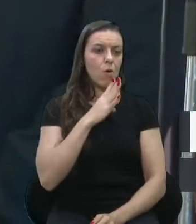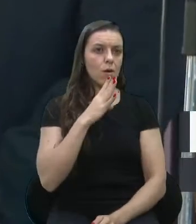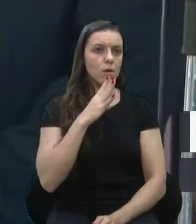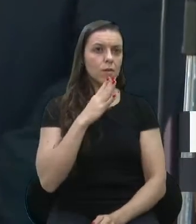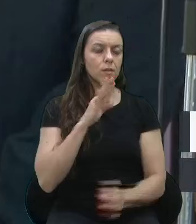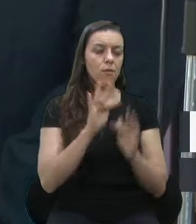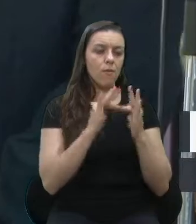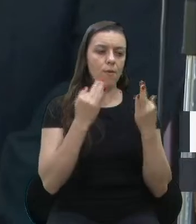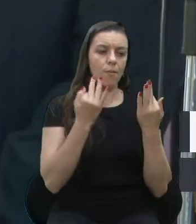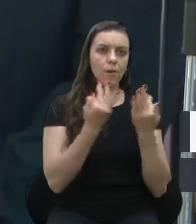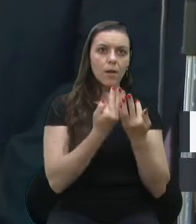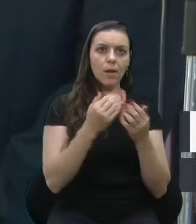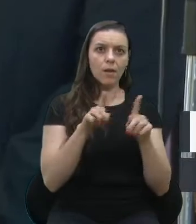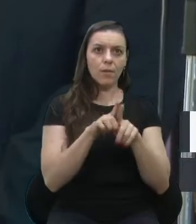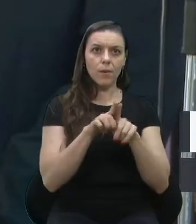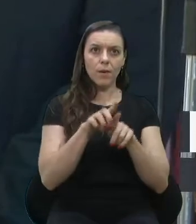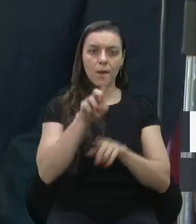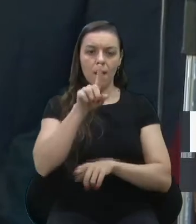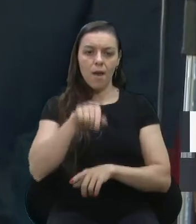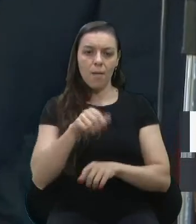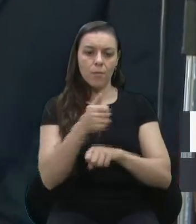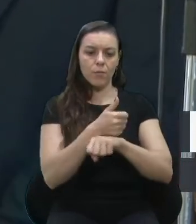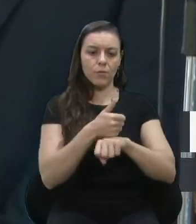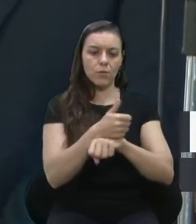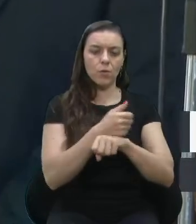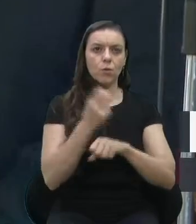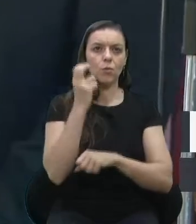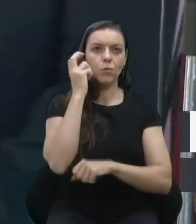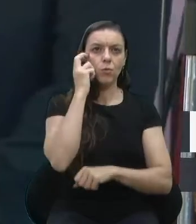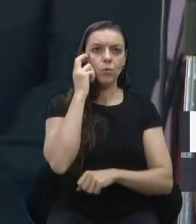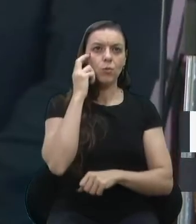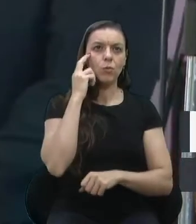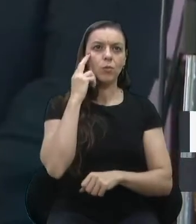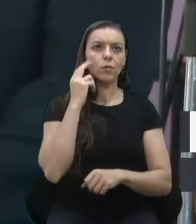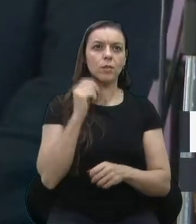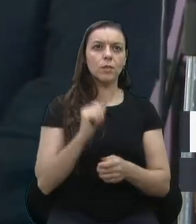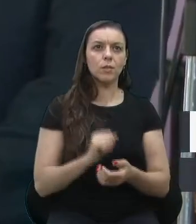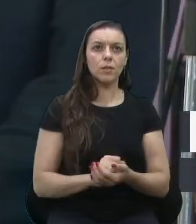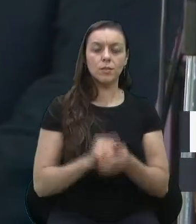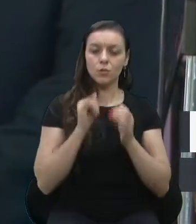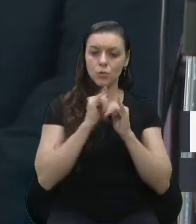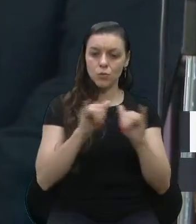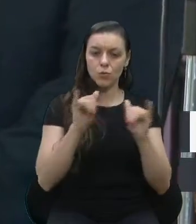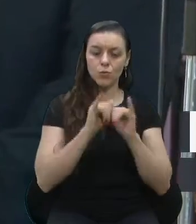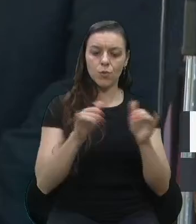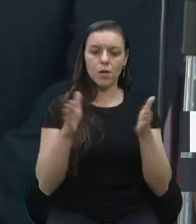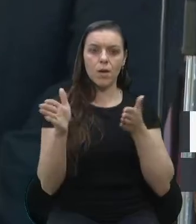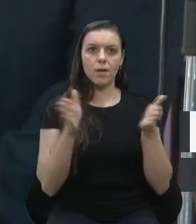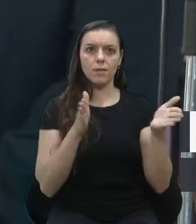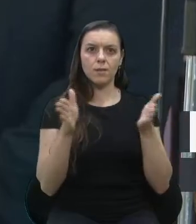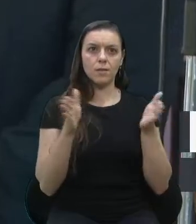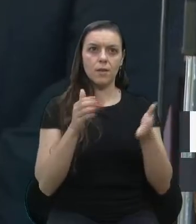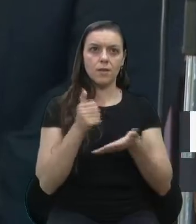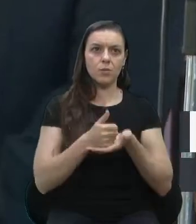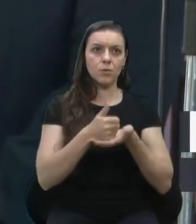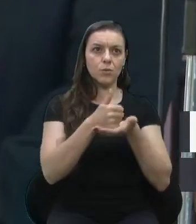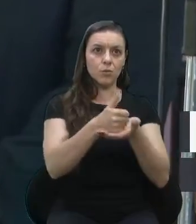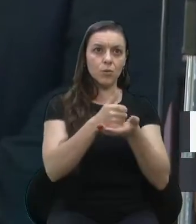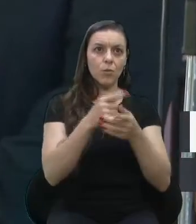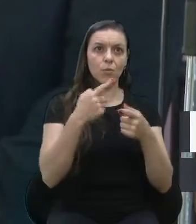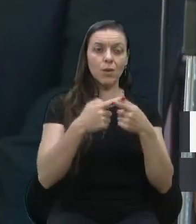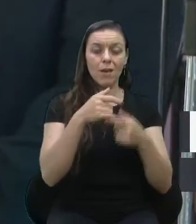seu familiar, que é profissional da cultura. Que a divulgue o acesso deste auxílio, porque